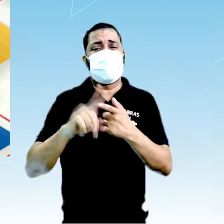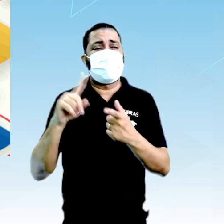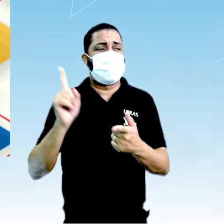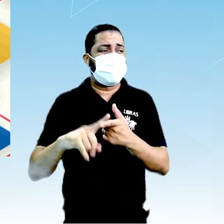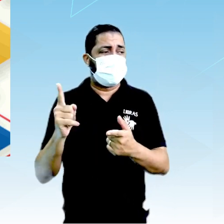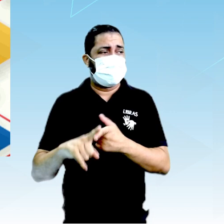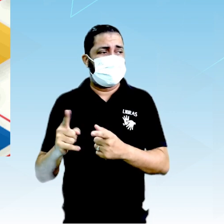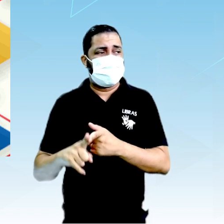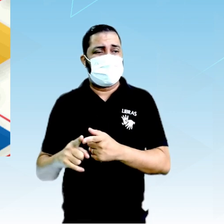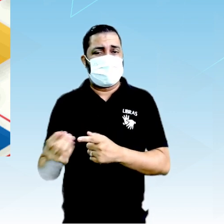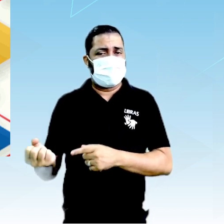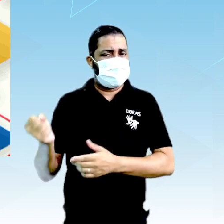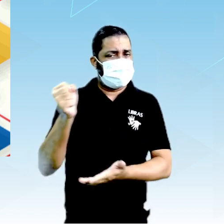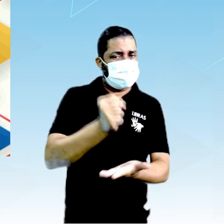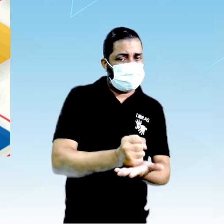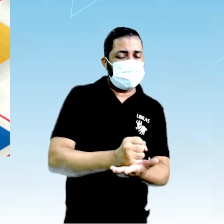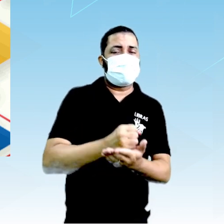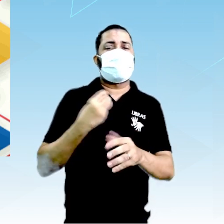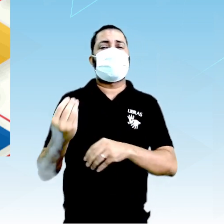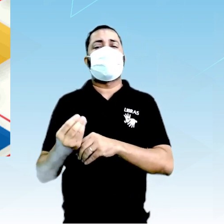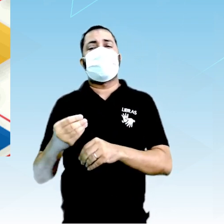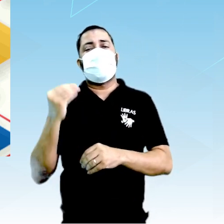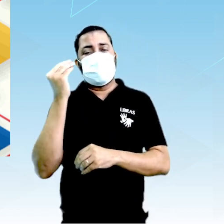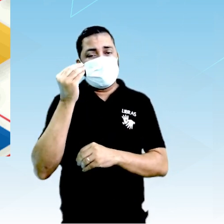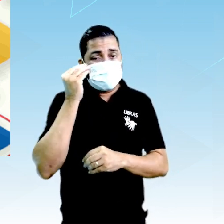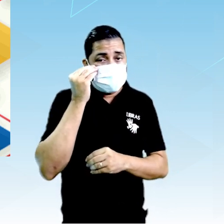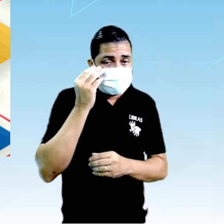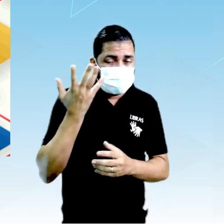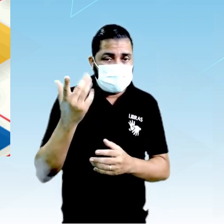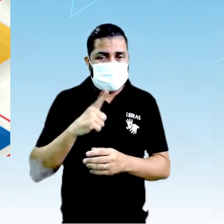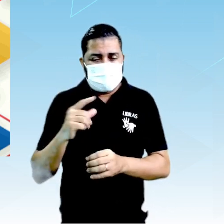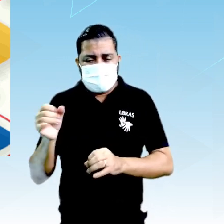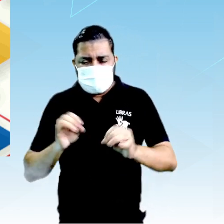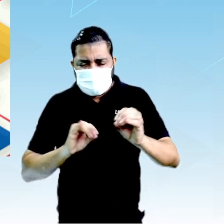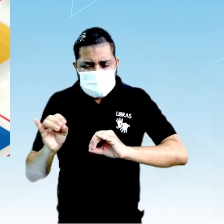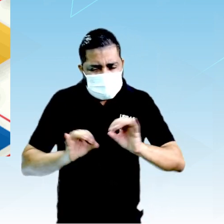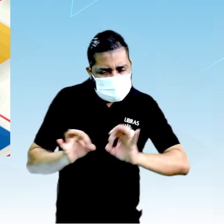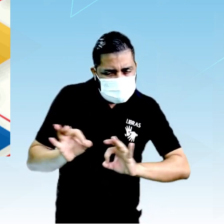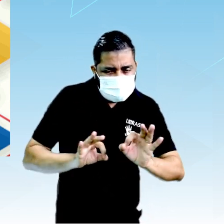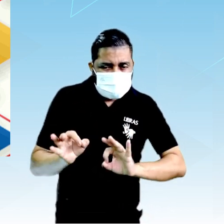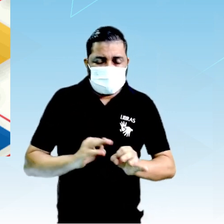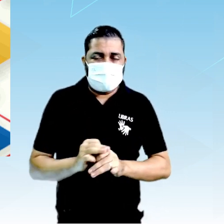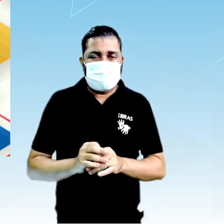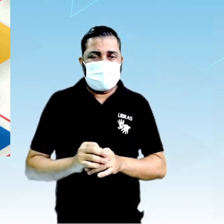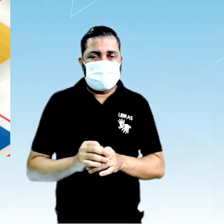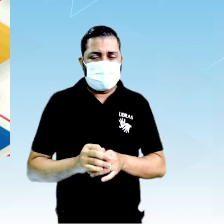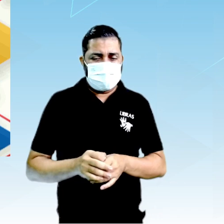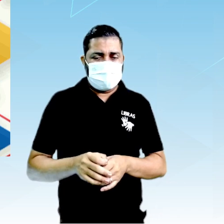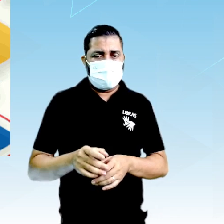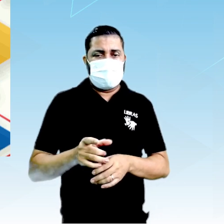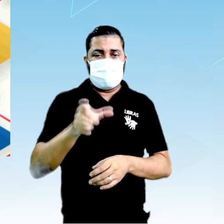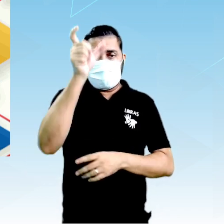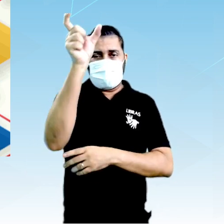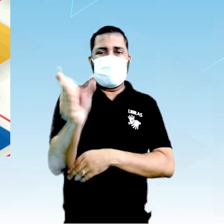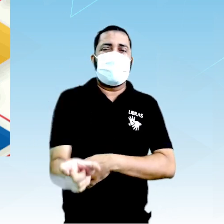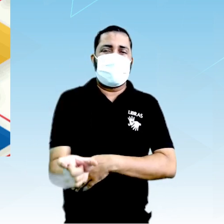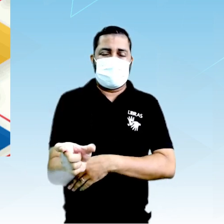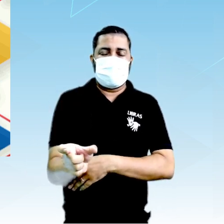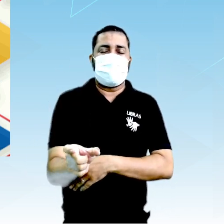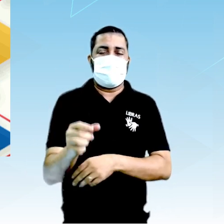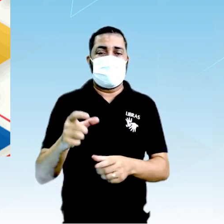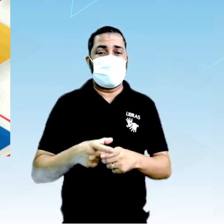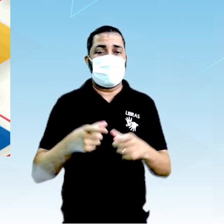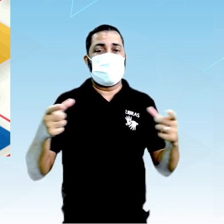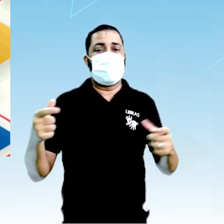experiências que poderão ser demonstradas através de uma certa padronização. A maioria deles, o